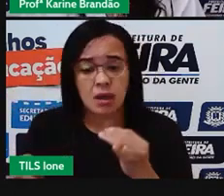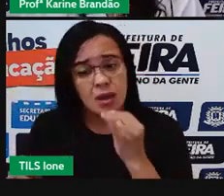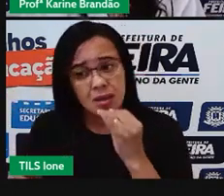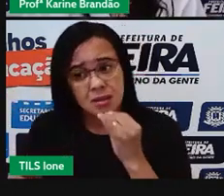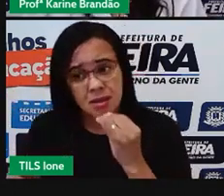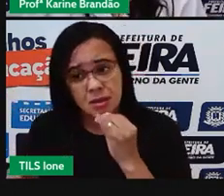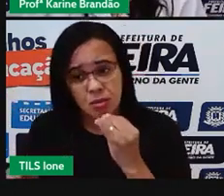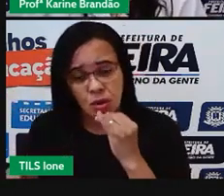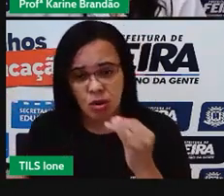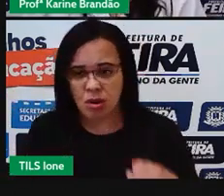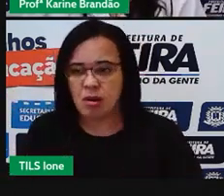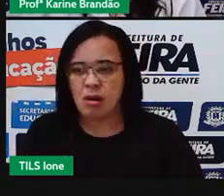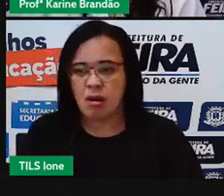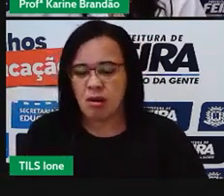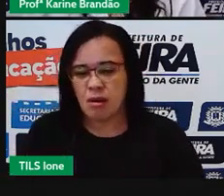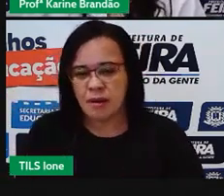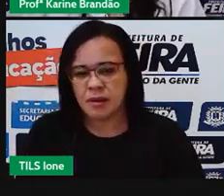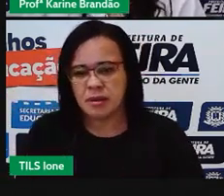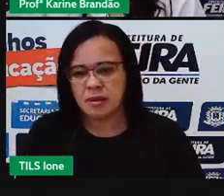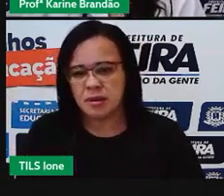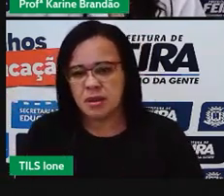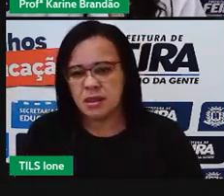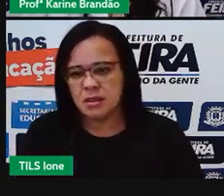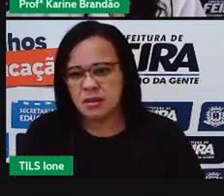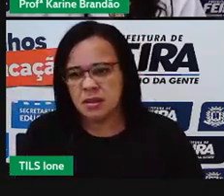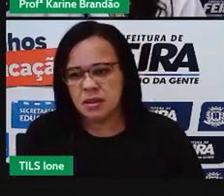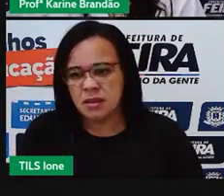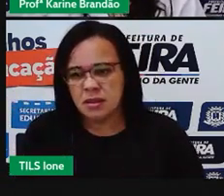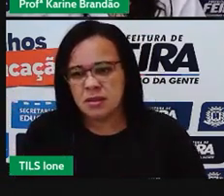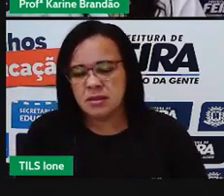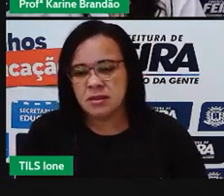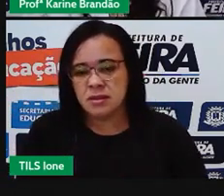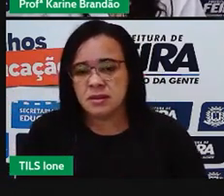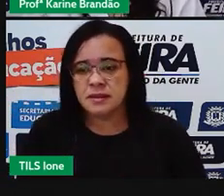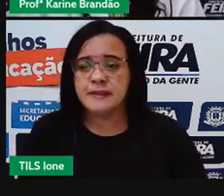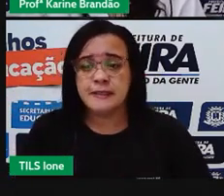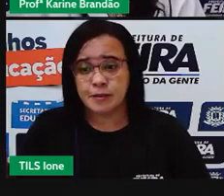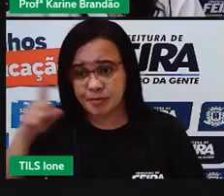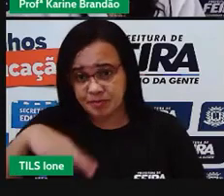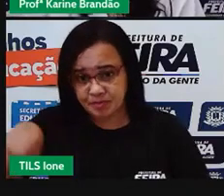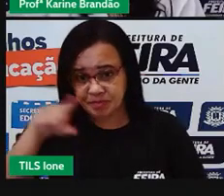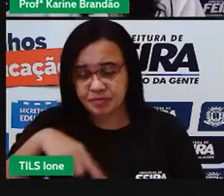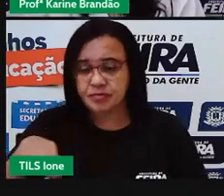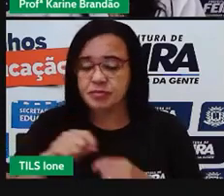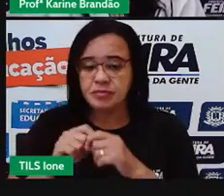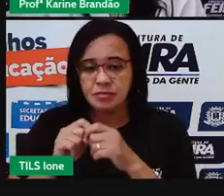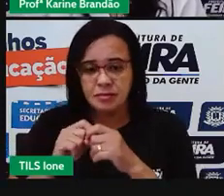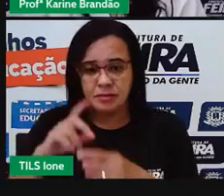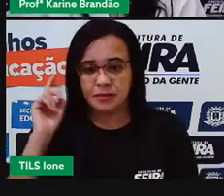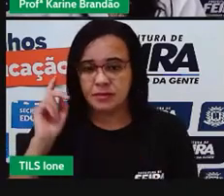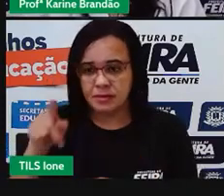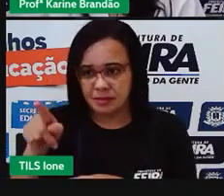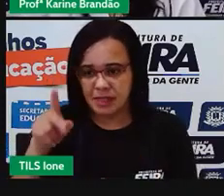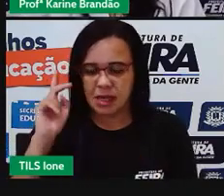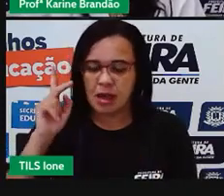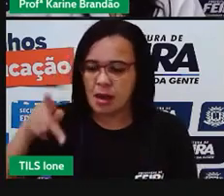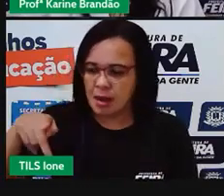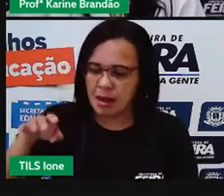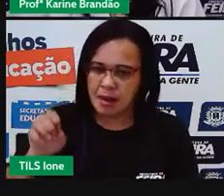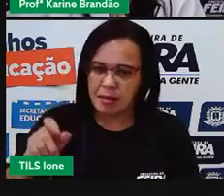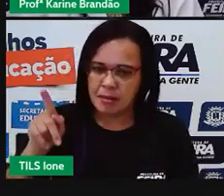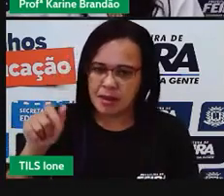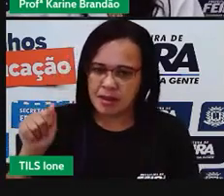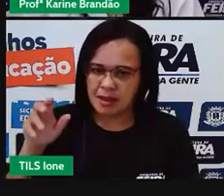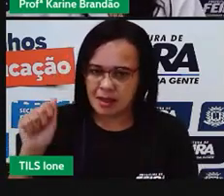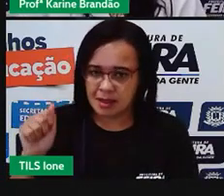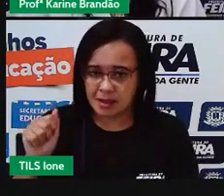hídrica, né? A gente tem um cálculo do consumo por ano, né? Per capita por ano de